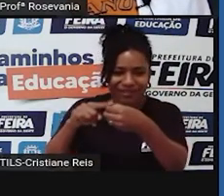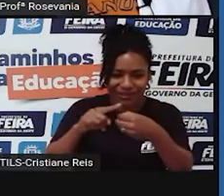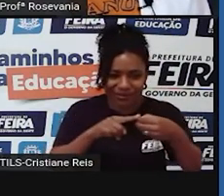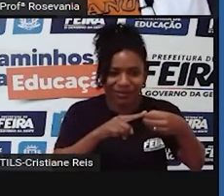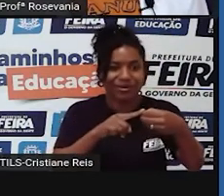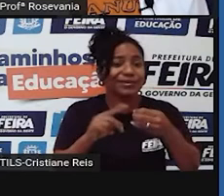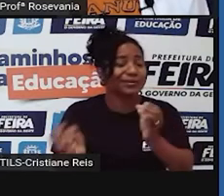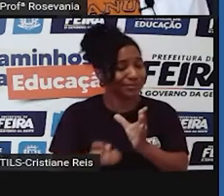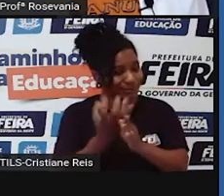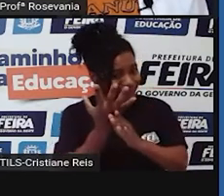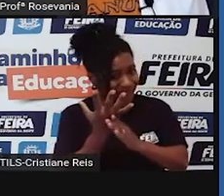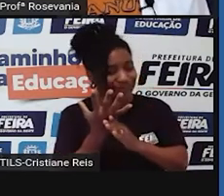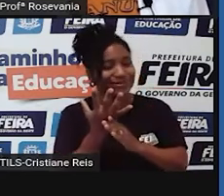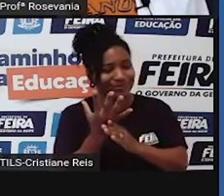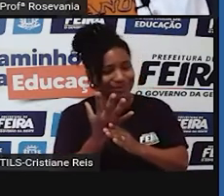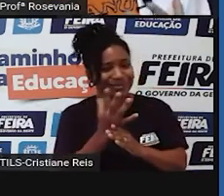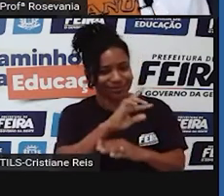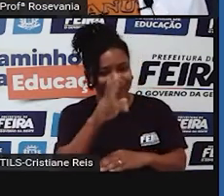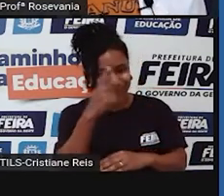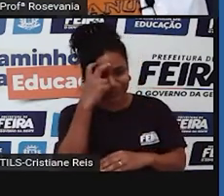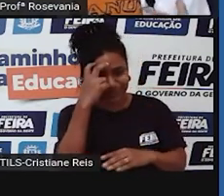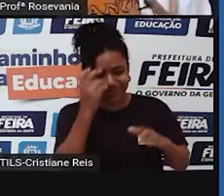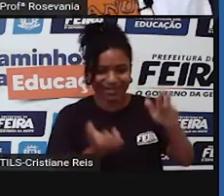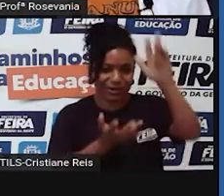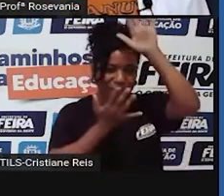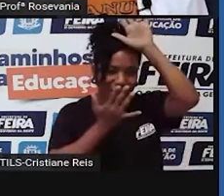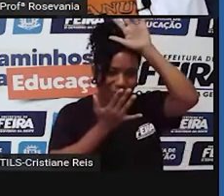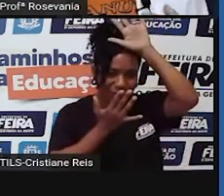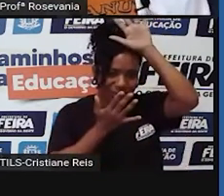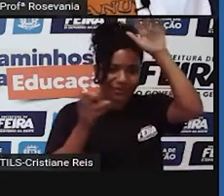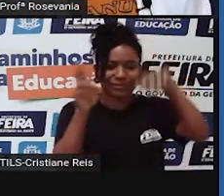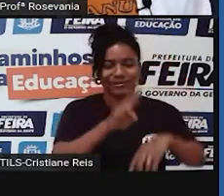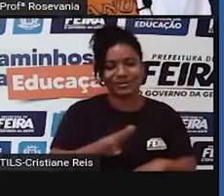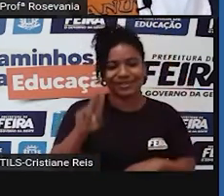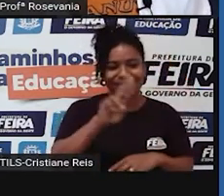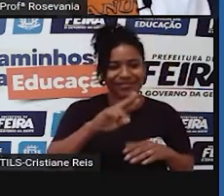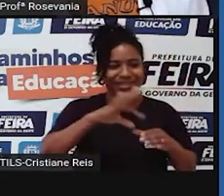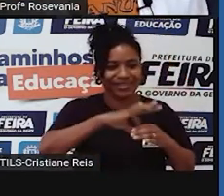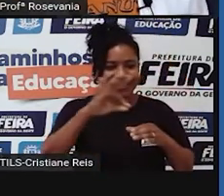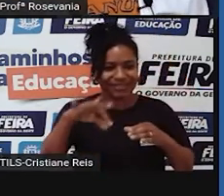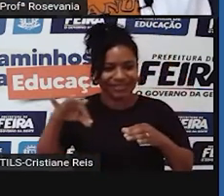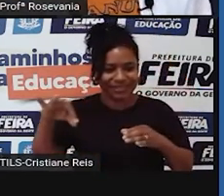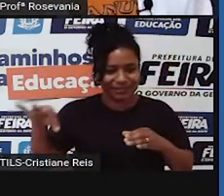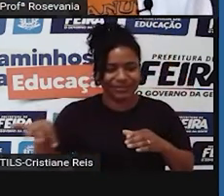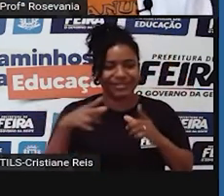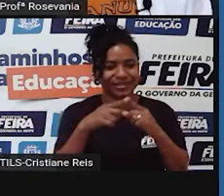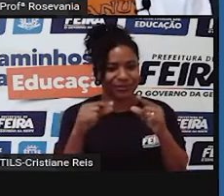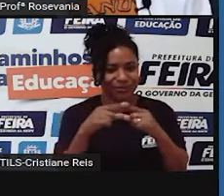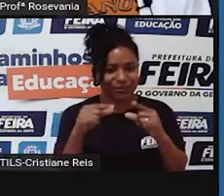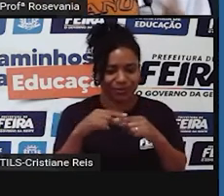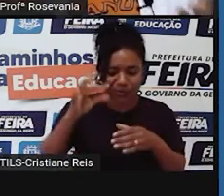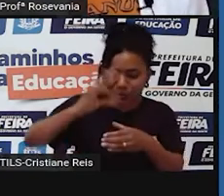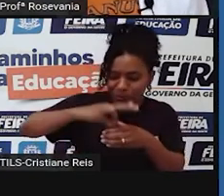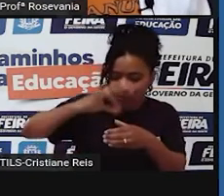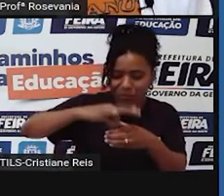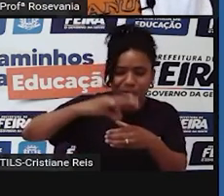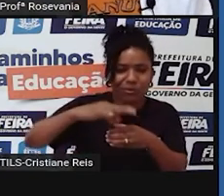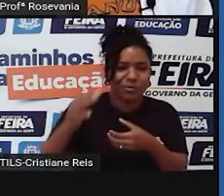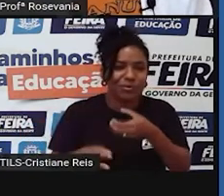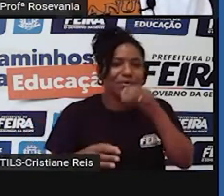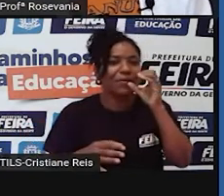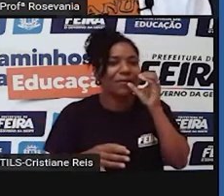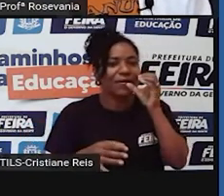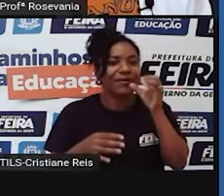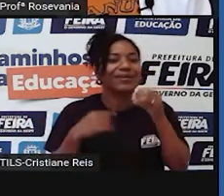utilização, né, de sementes, de folhas, né, para fazer beiragens, para fazer chás, nós também